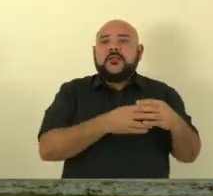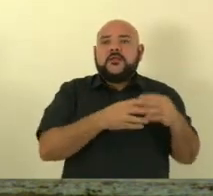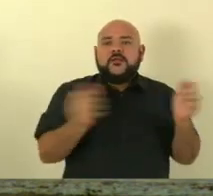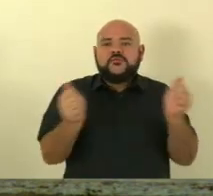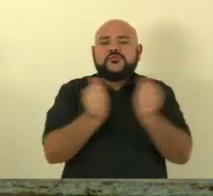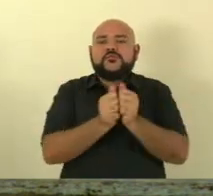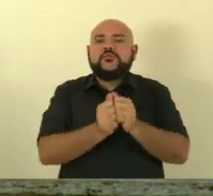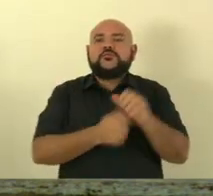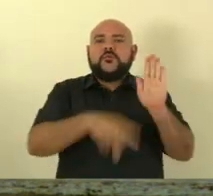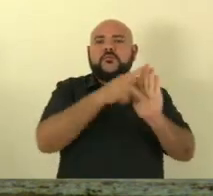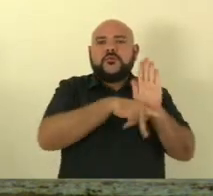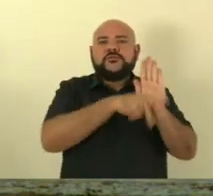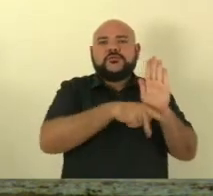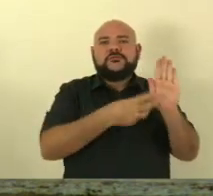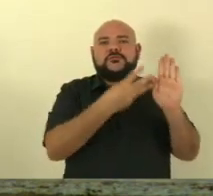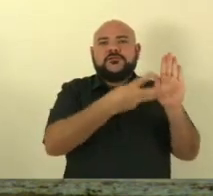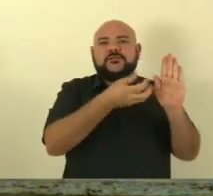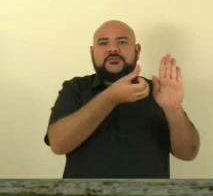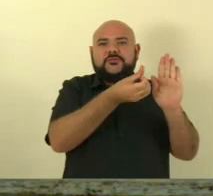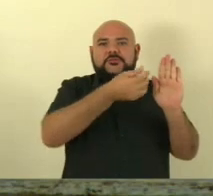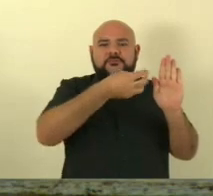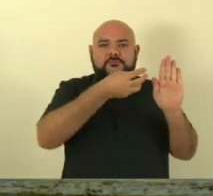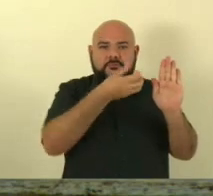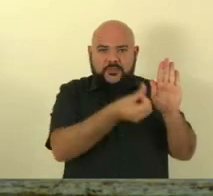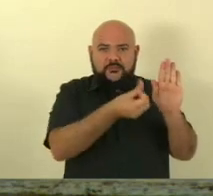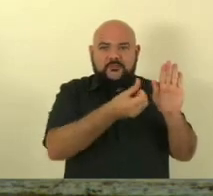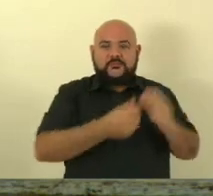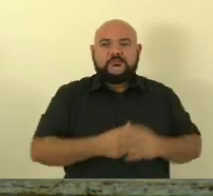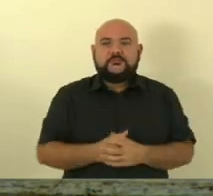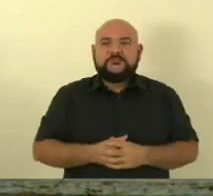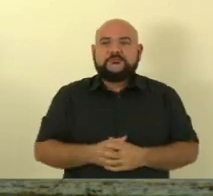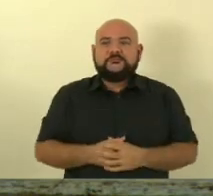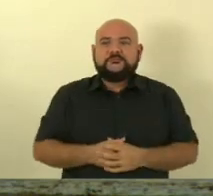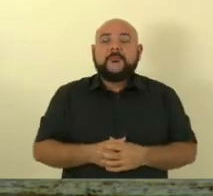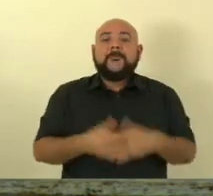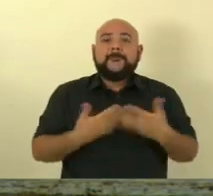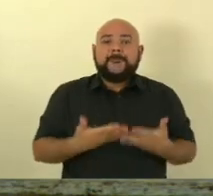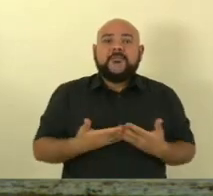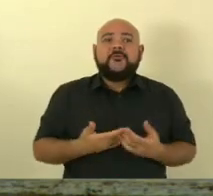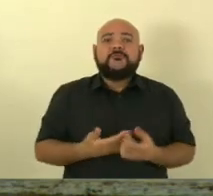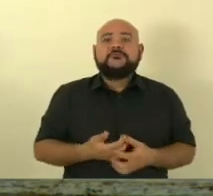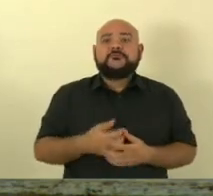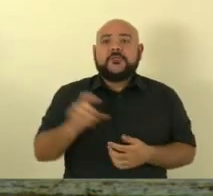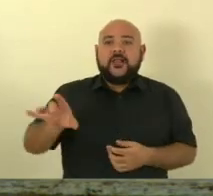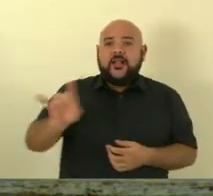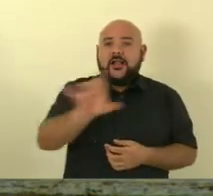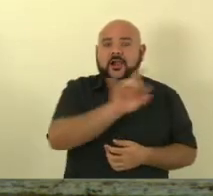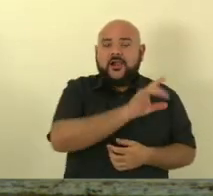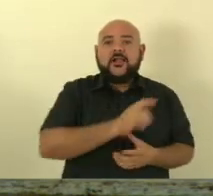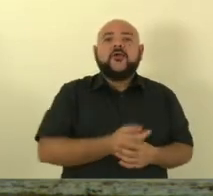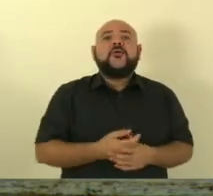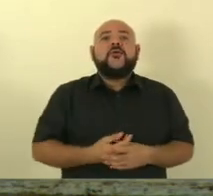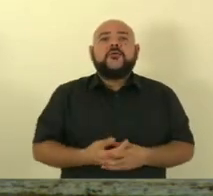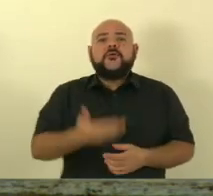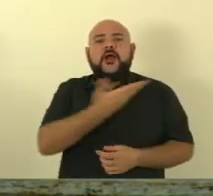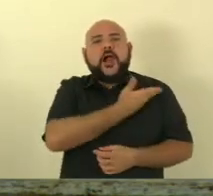326-2023. Eu quero saudar aqui aos nossos colegas policiais